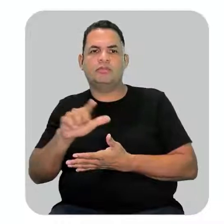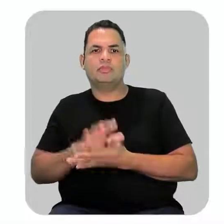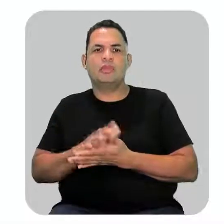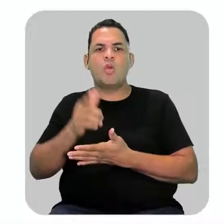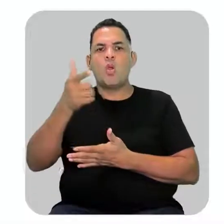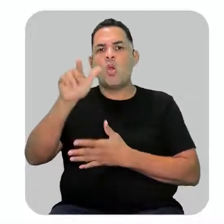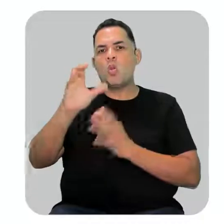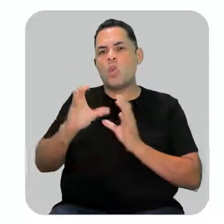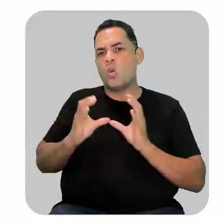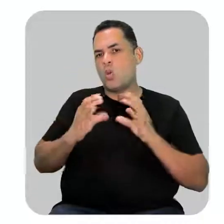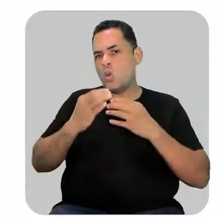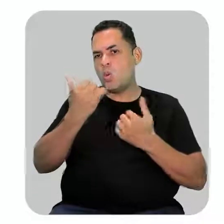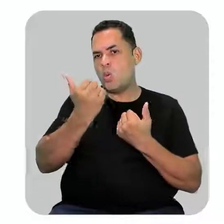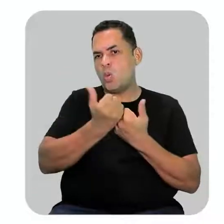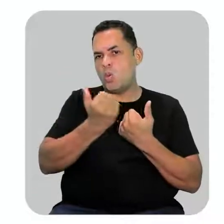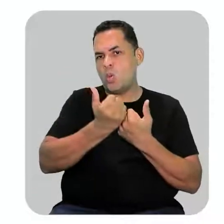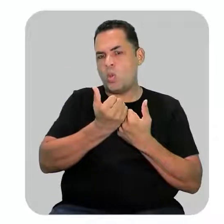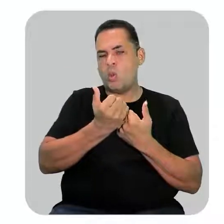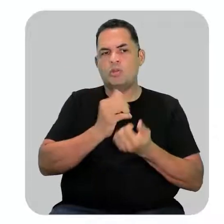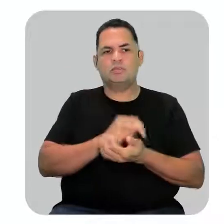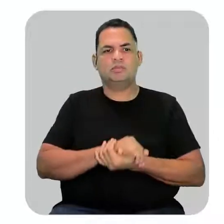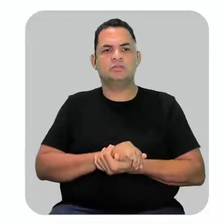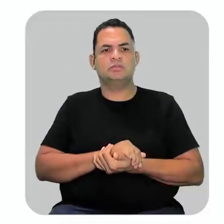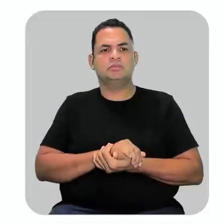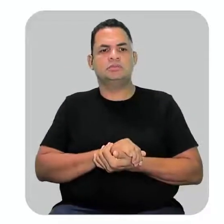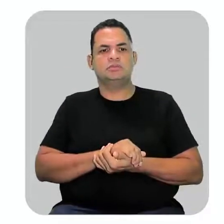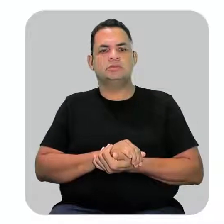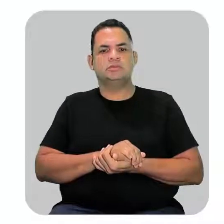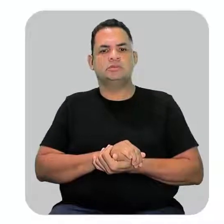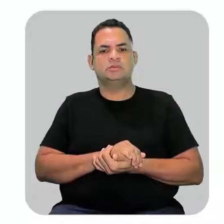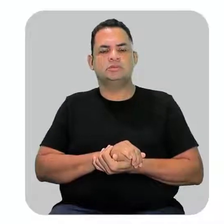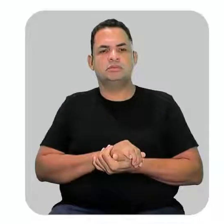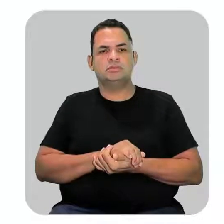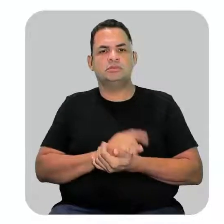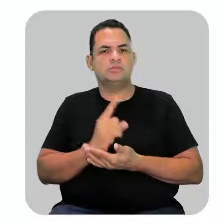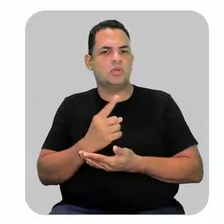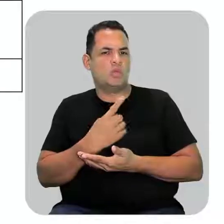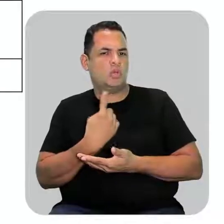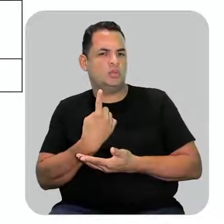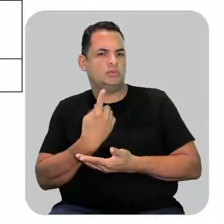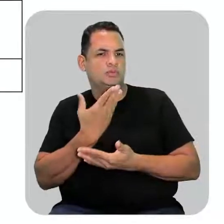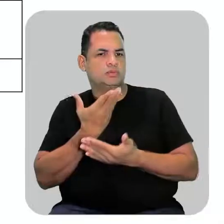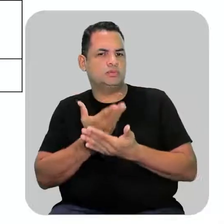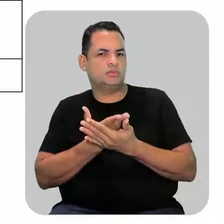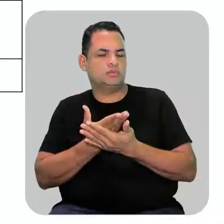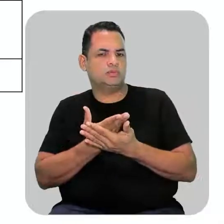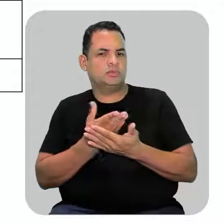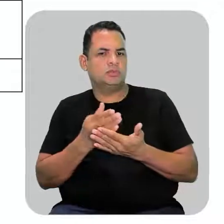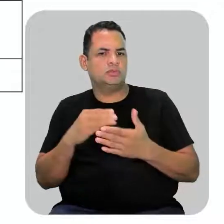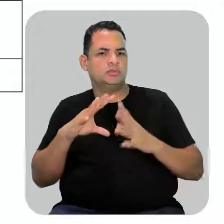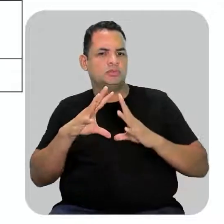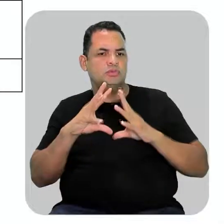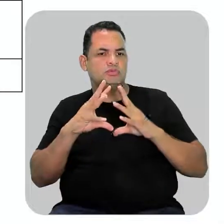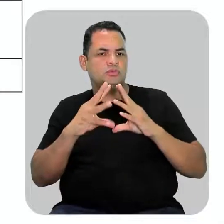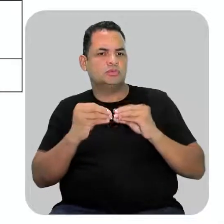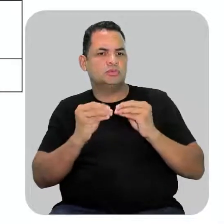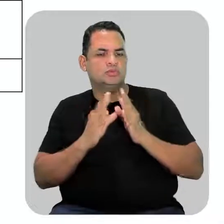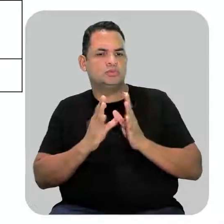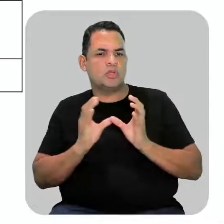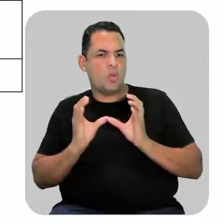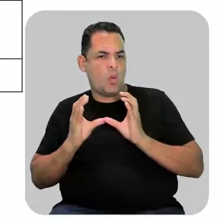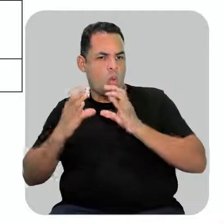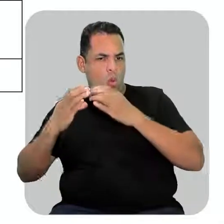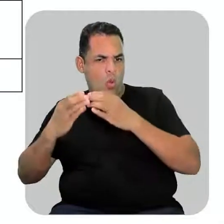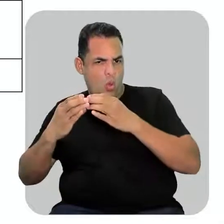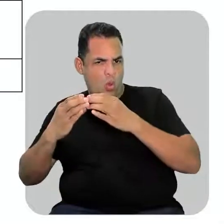Outros grupos orgânicos substituintes. Aí, a gente viu lá, pessoal, detalhe. Todos esses grupos